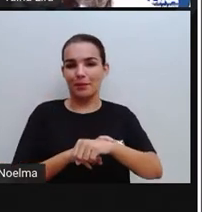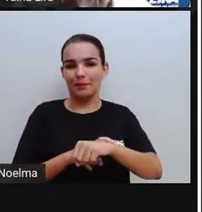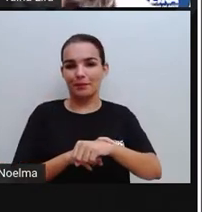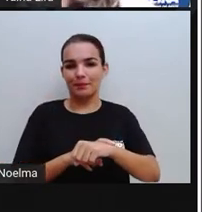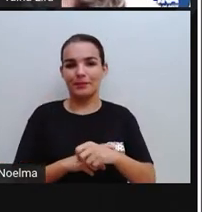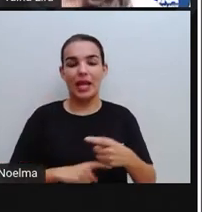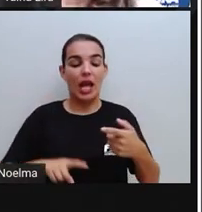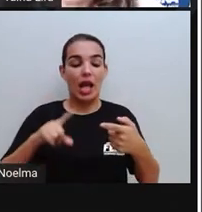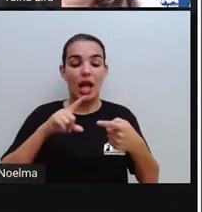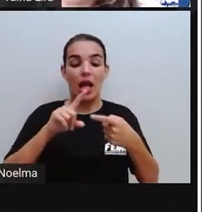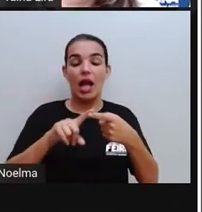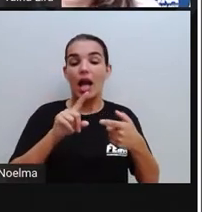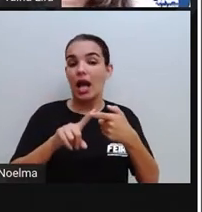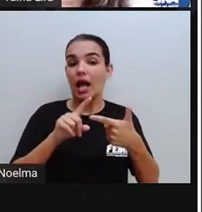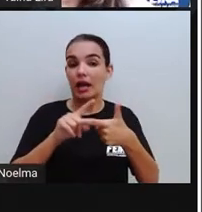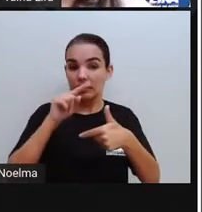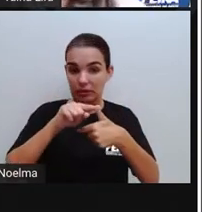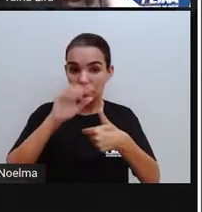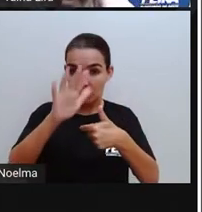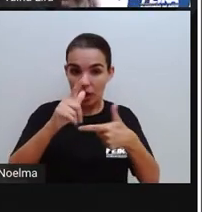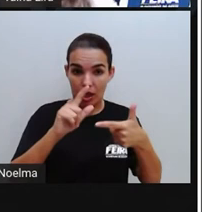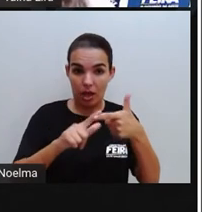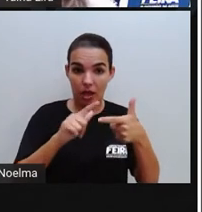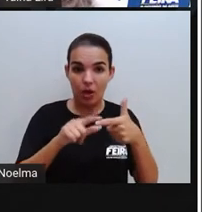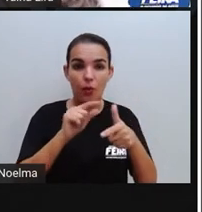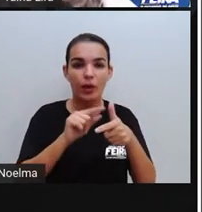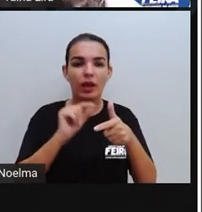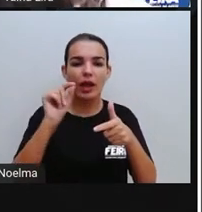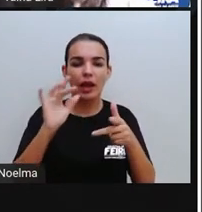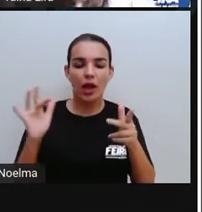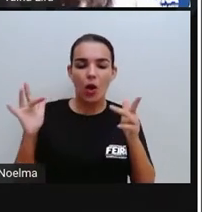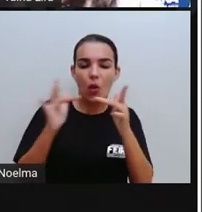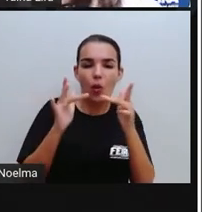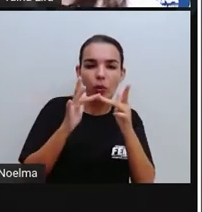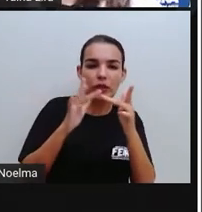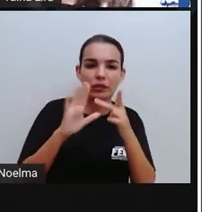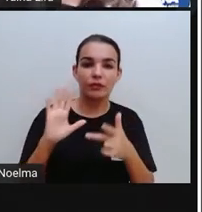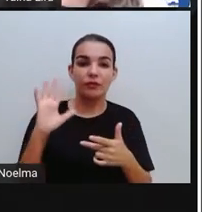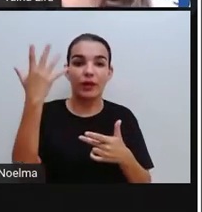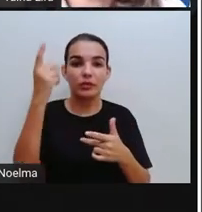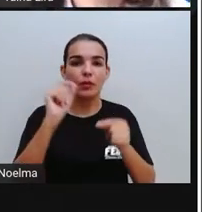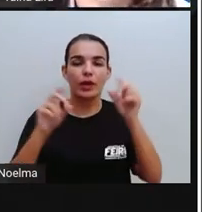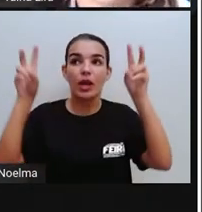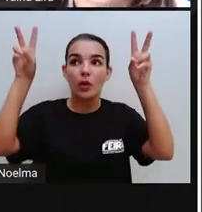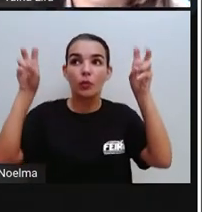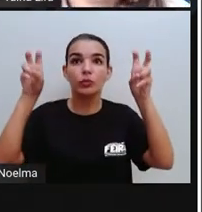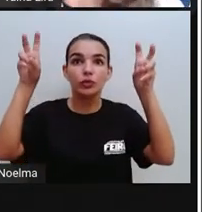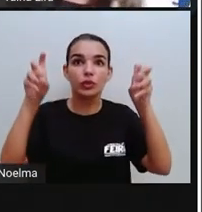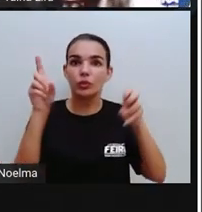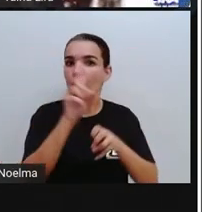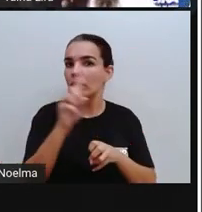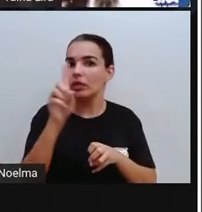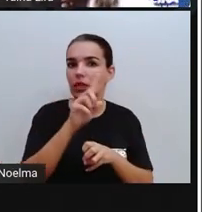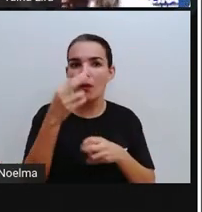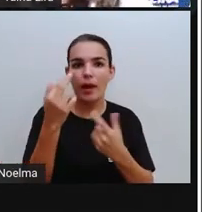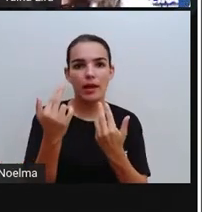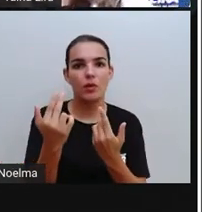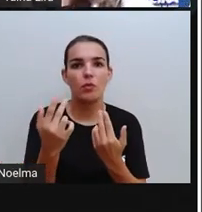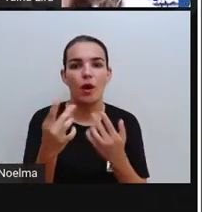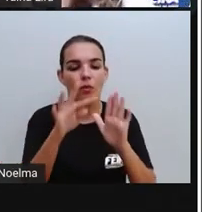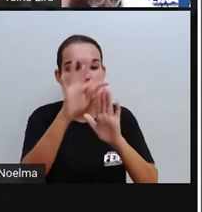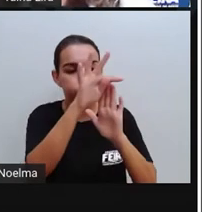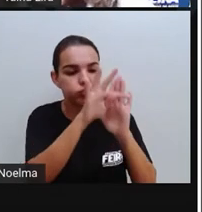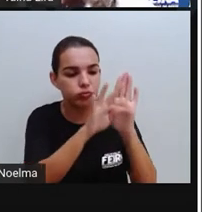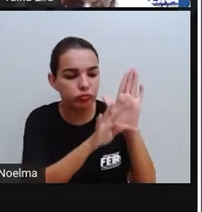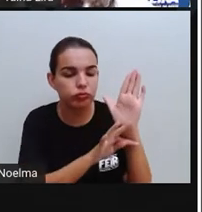temos ali também, a conexão falsa, o título não corresponde fielmente ao conteúdo, gerando uma